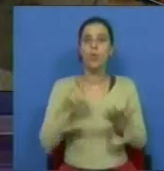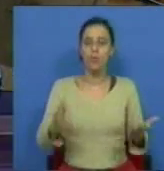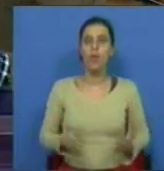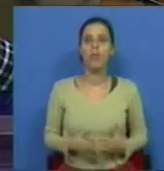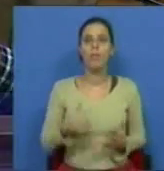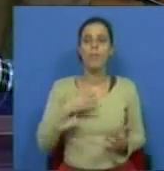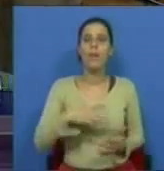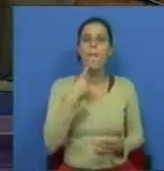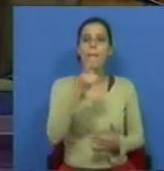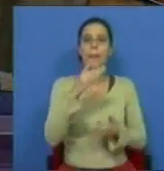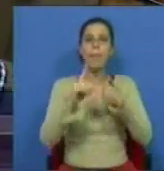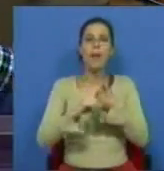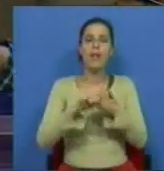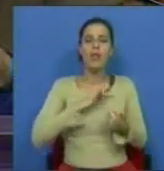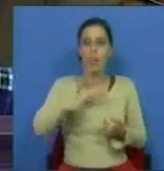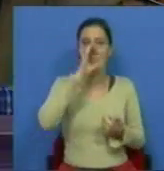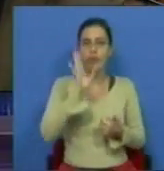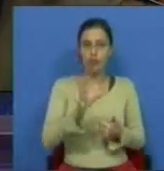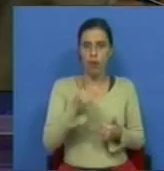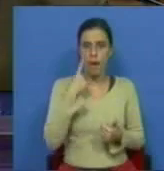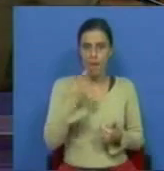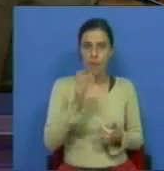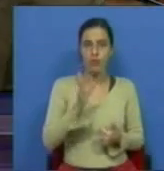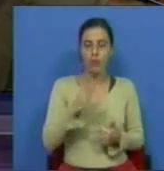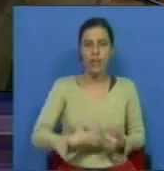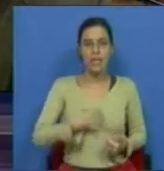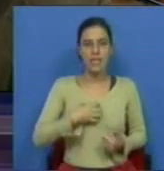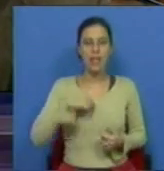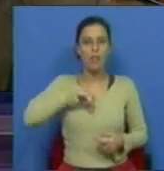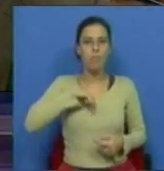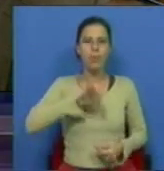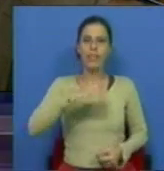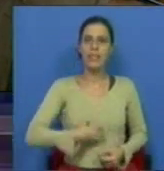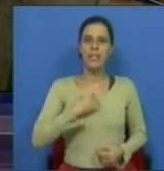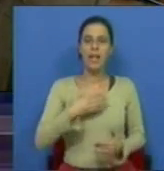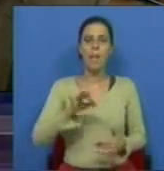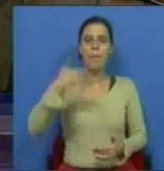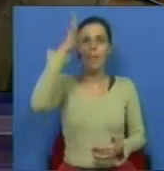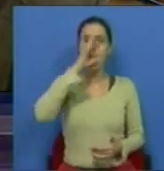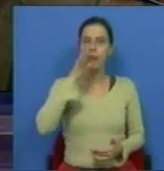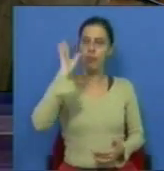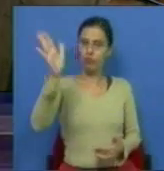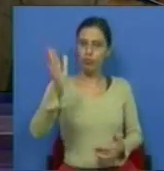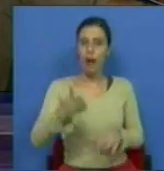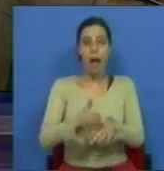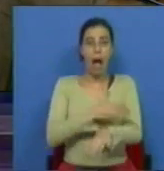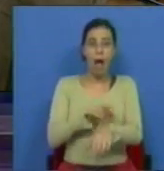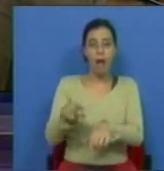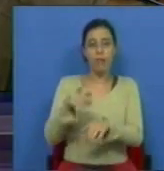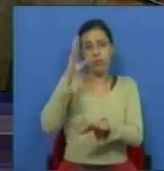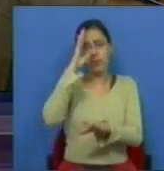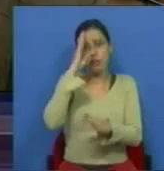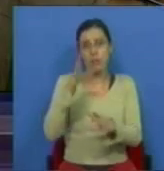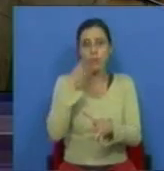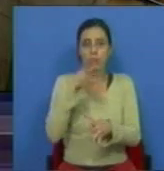E eu queria lhe perguntar, em primeiro lugar, Sr. Ministro, se já deu conta desse estado de espírito ao Sr. Primeiro Ministro, antes de dar